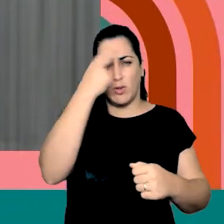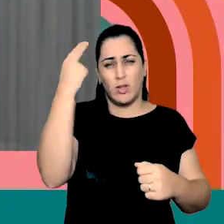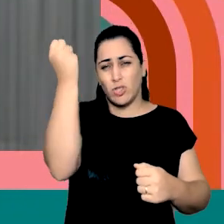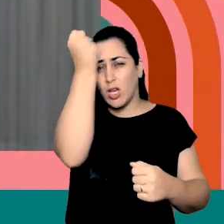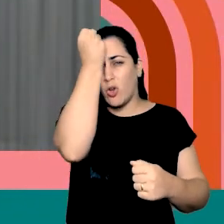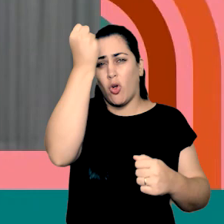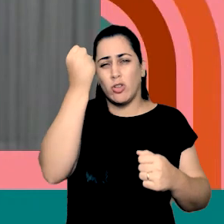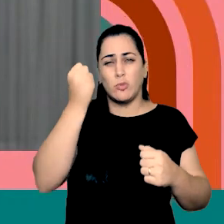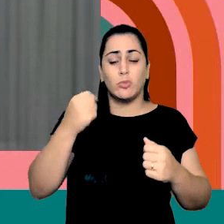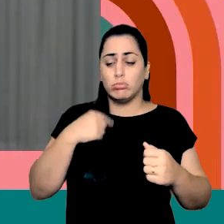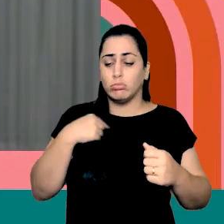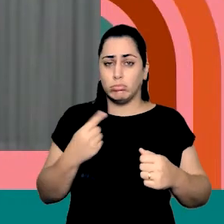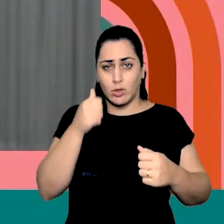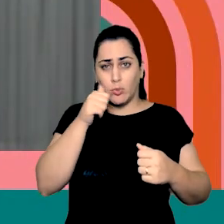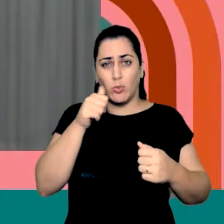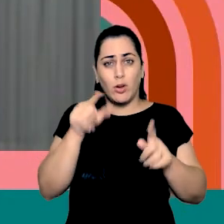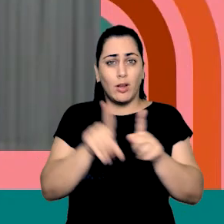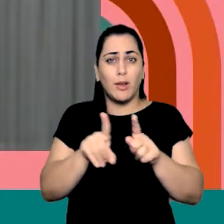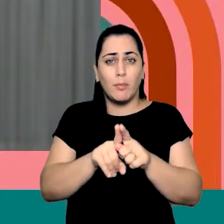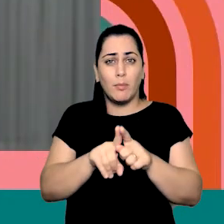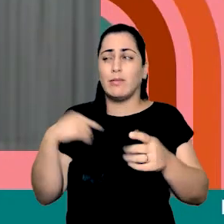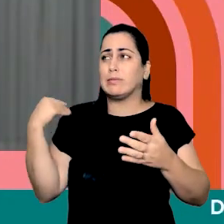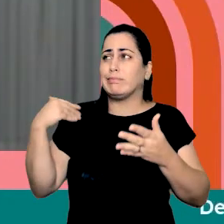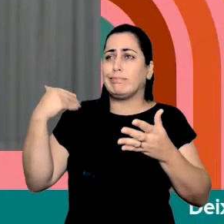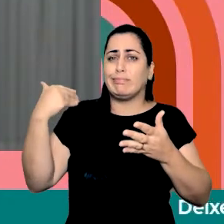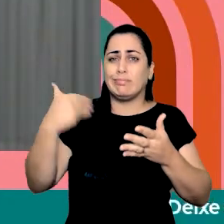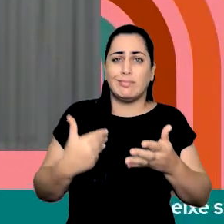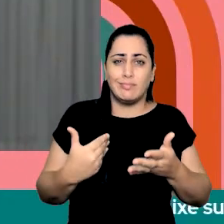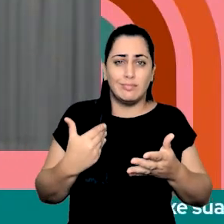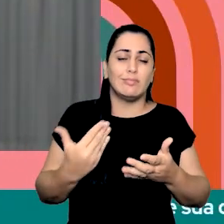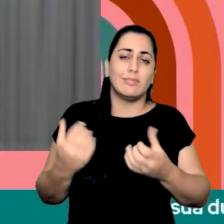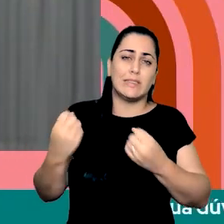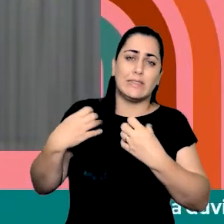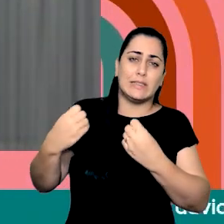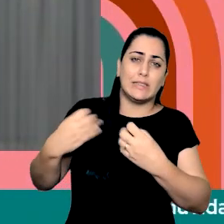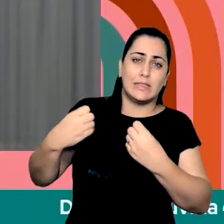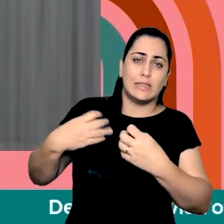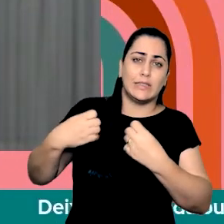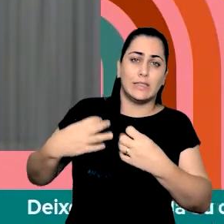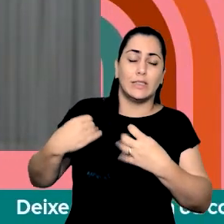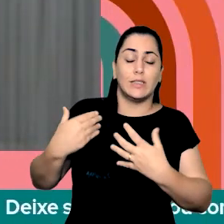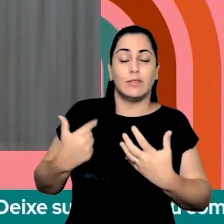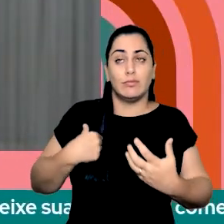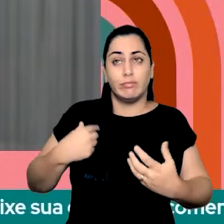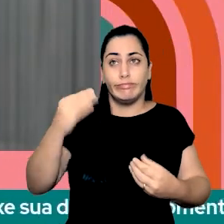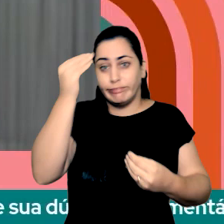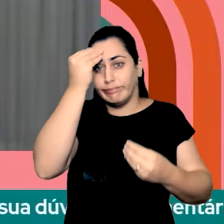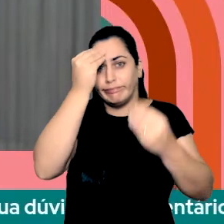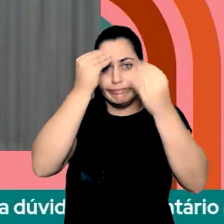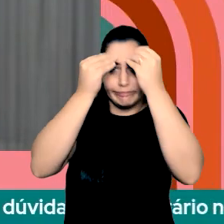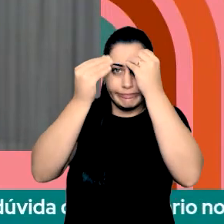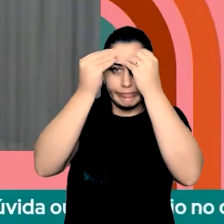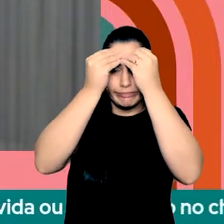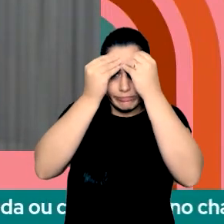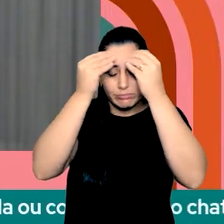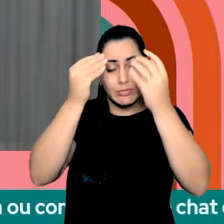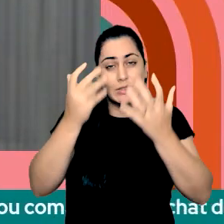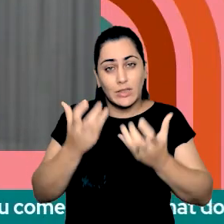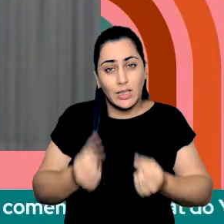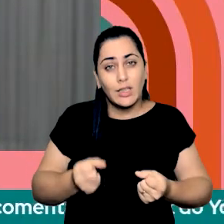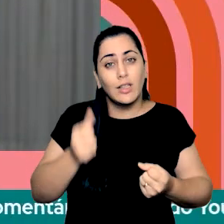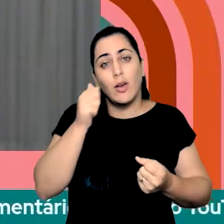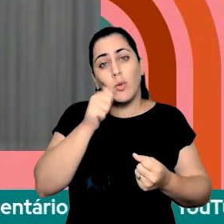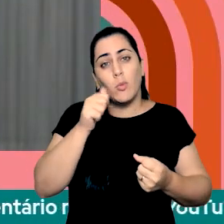incorpora, inclusive, como mulher. porque nós somos educadas e criadas de uma certa forma como mulheres e isso